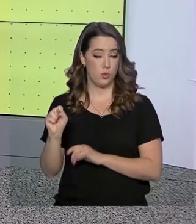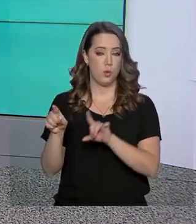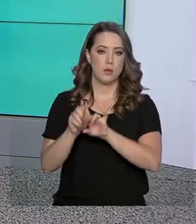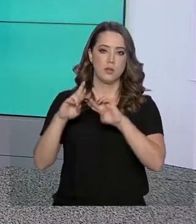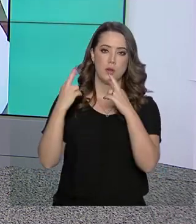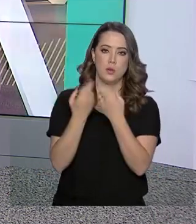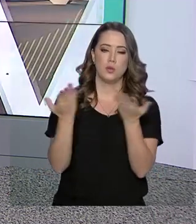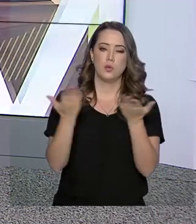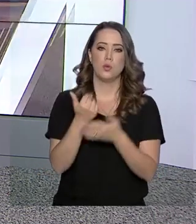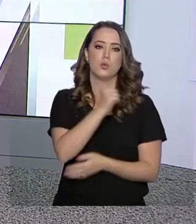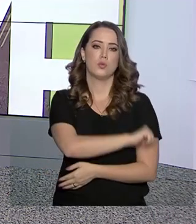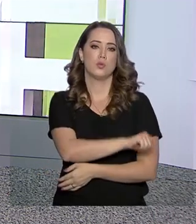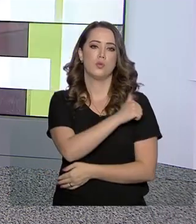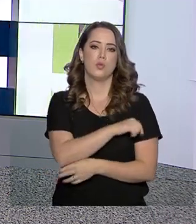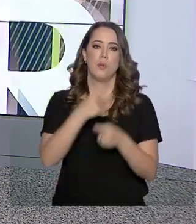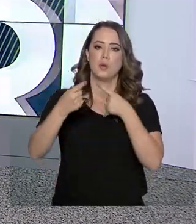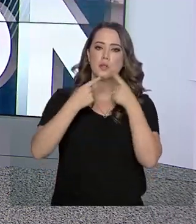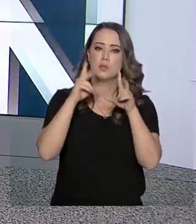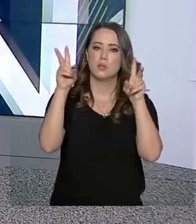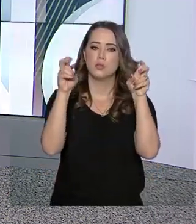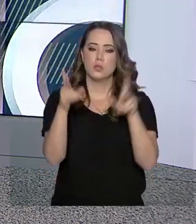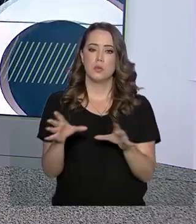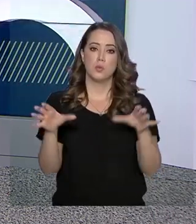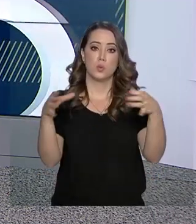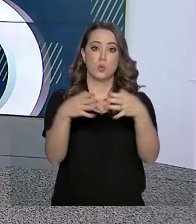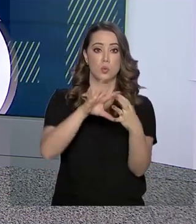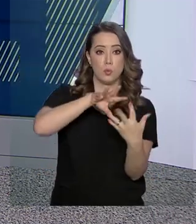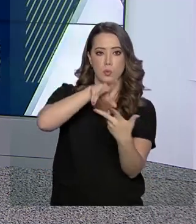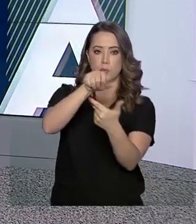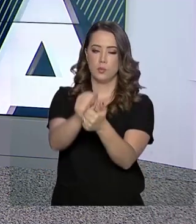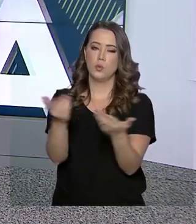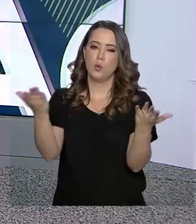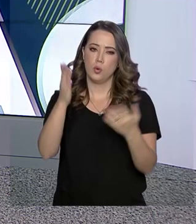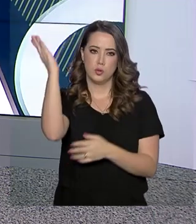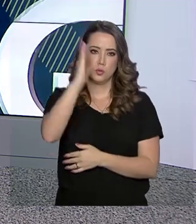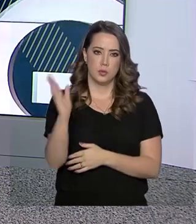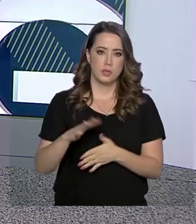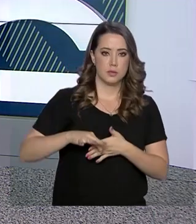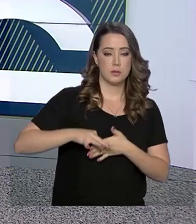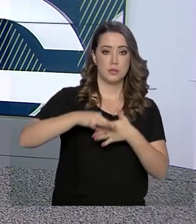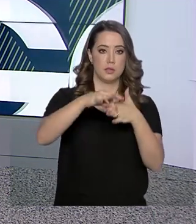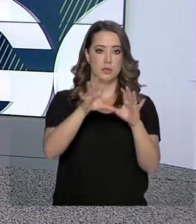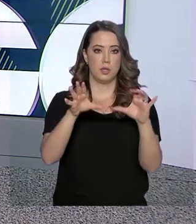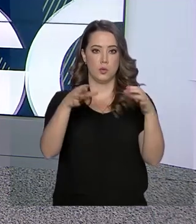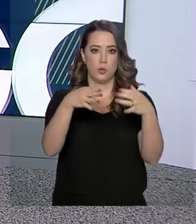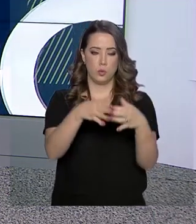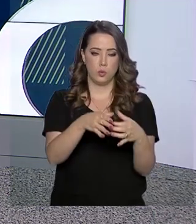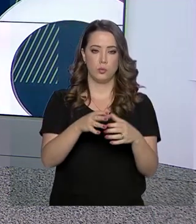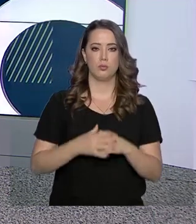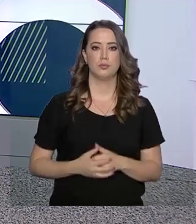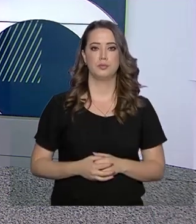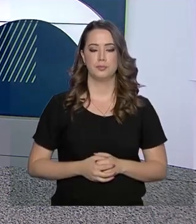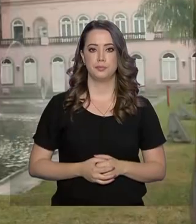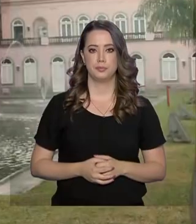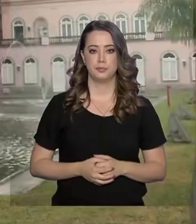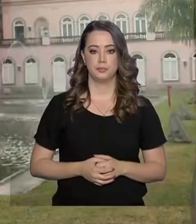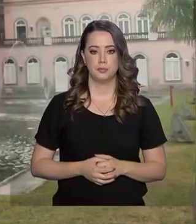para discutir temas da agenda global. Atualmente, o Brasil exerce a presidência rotativa do bloco.